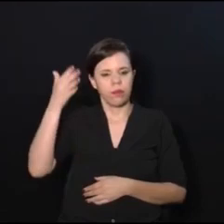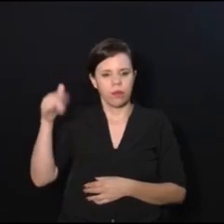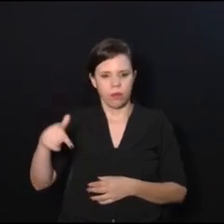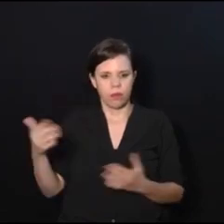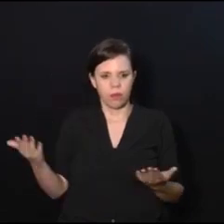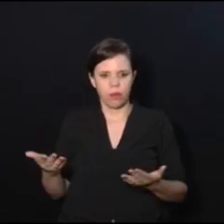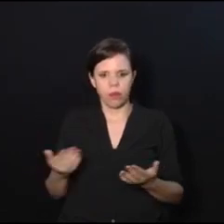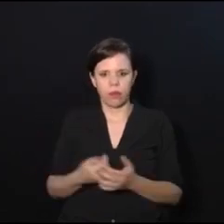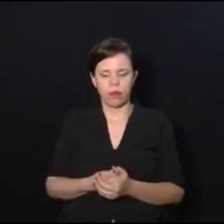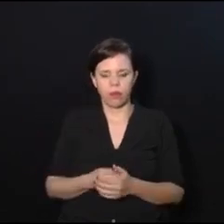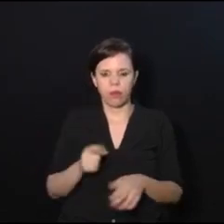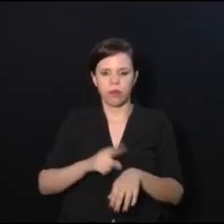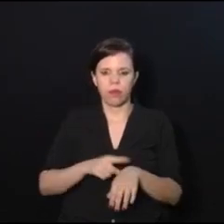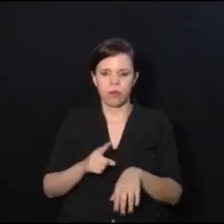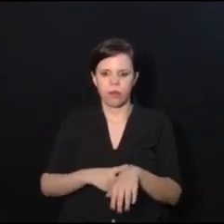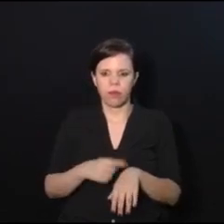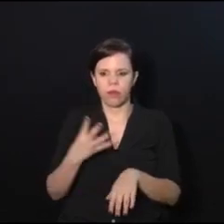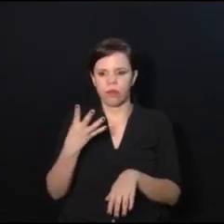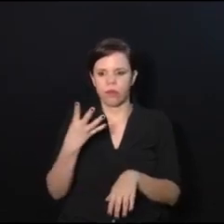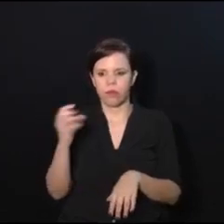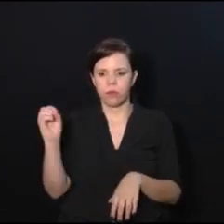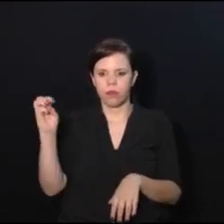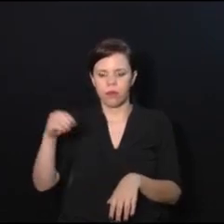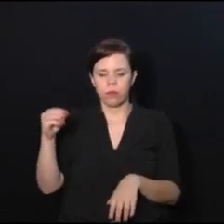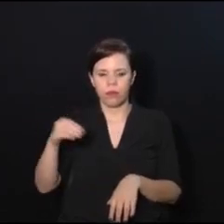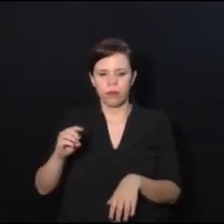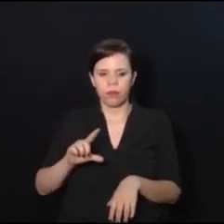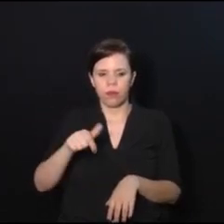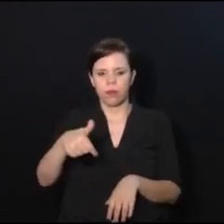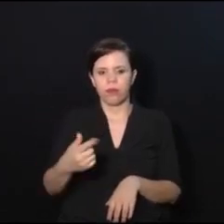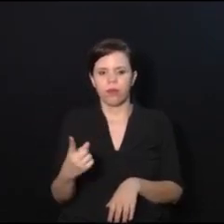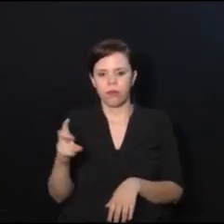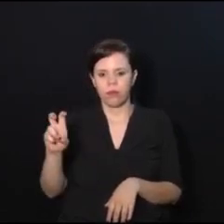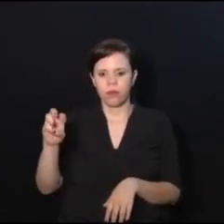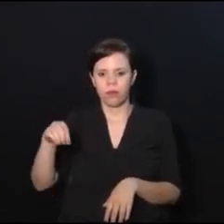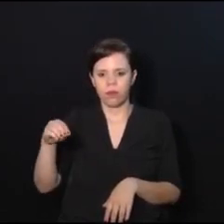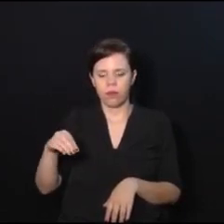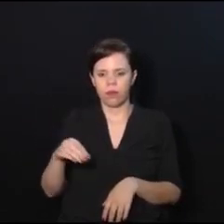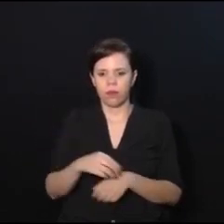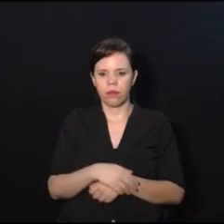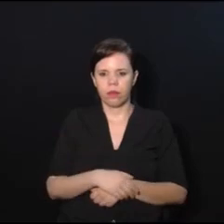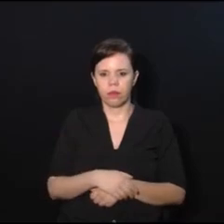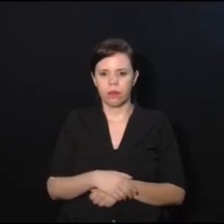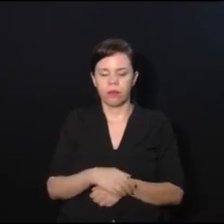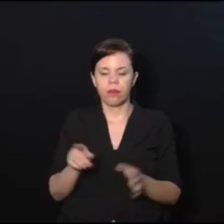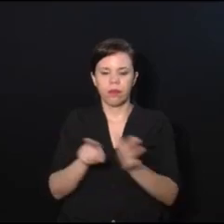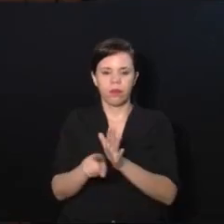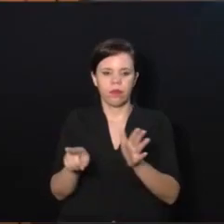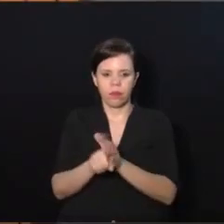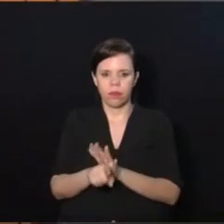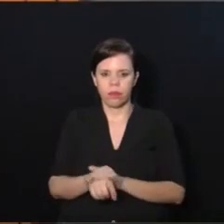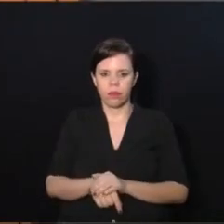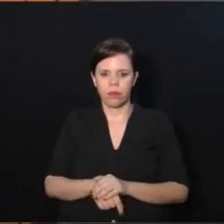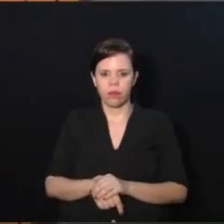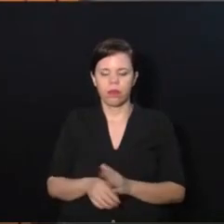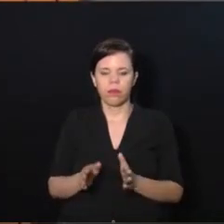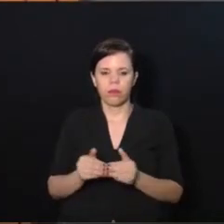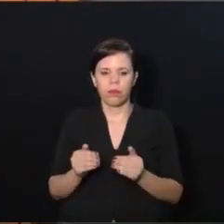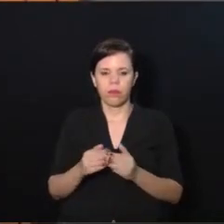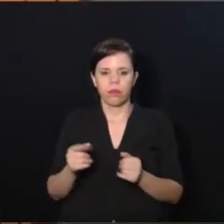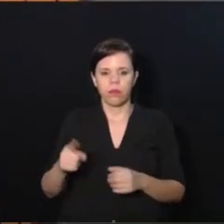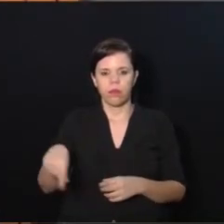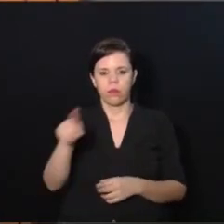tempo de aproximadamente 40 minutos, depois uns 15 minutos para perguntas. Eu vou pedir que